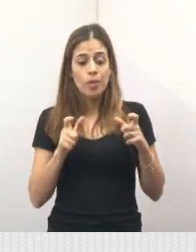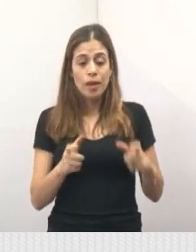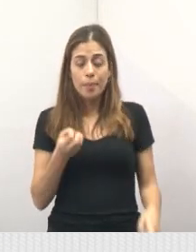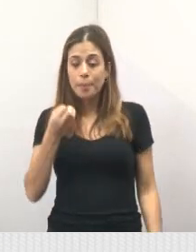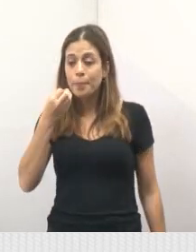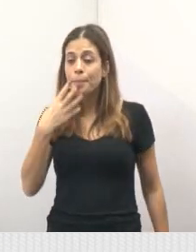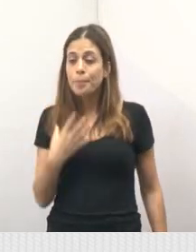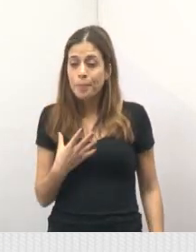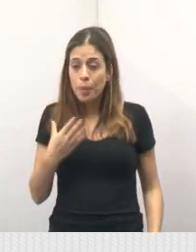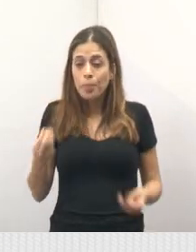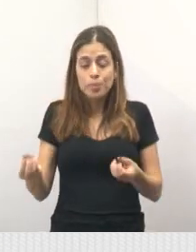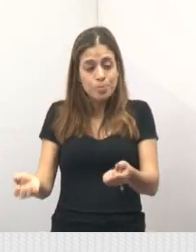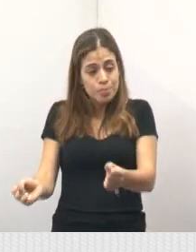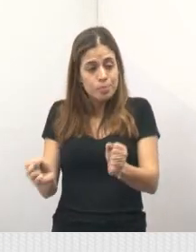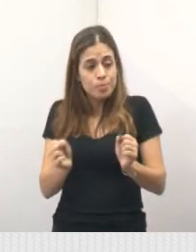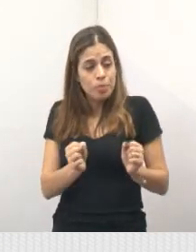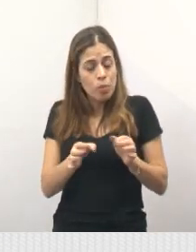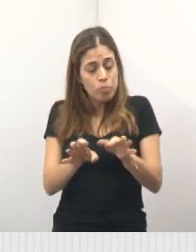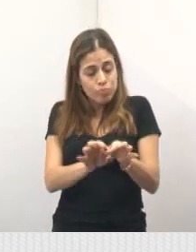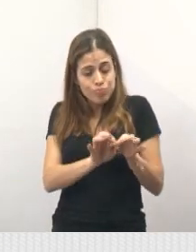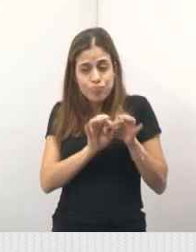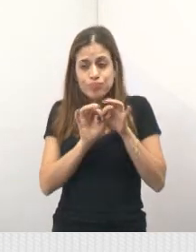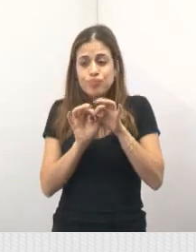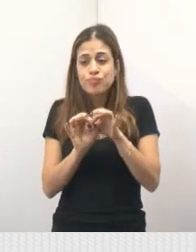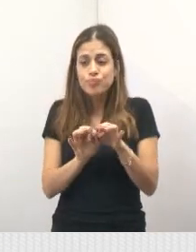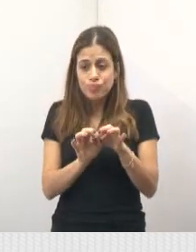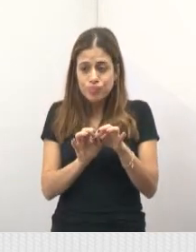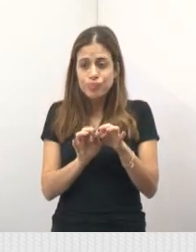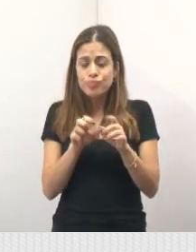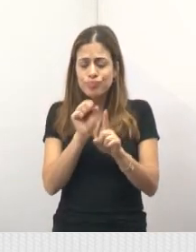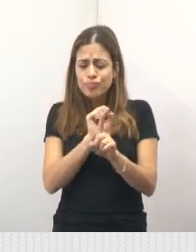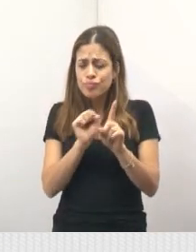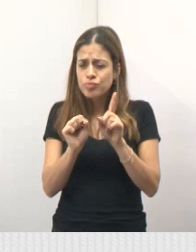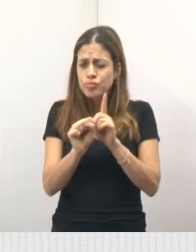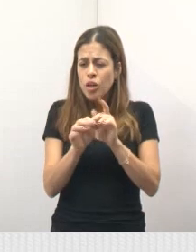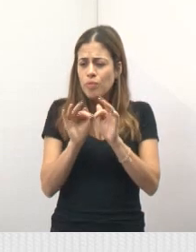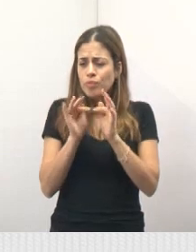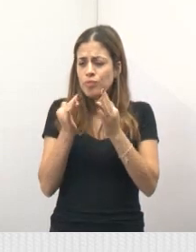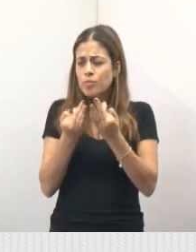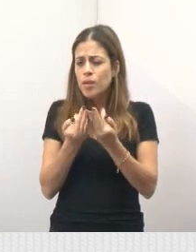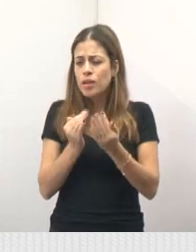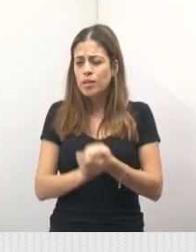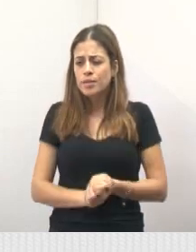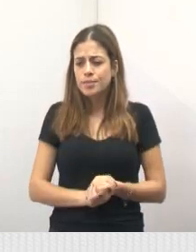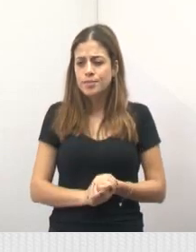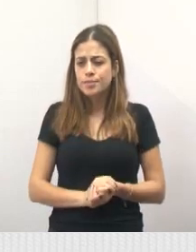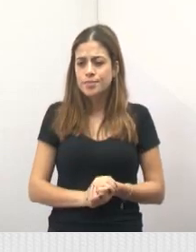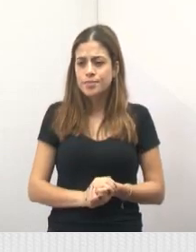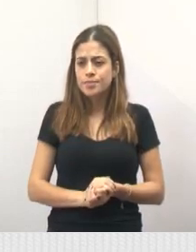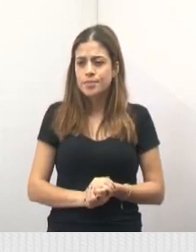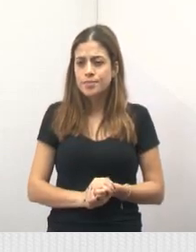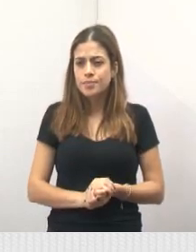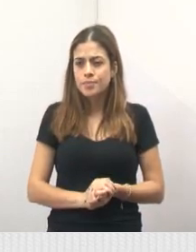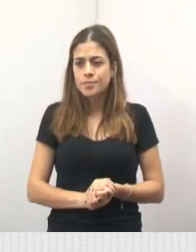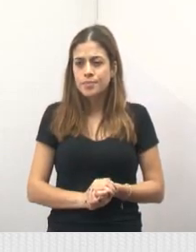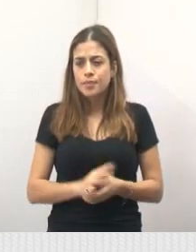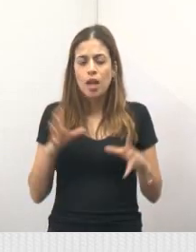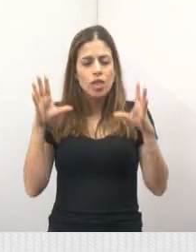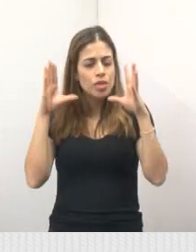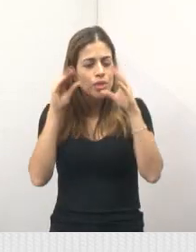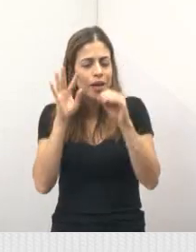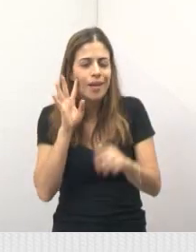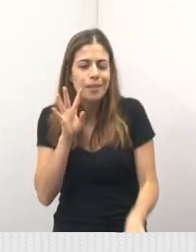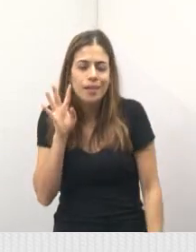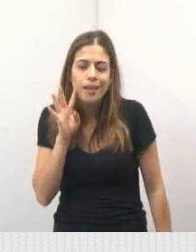ela possa se envolver dentro do âmbito social, da família, enfim, foi uma noite muito